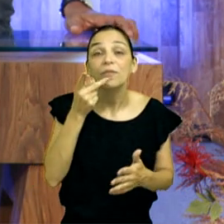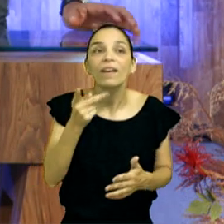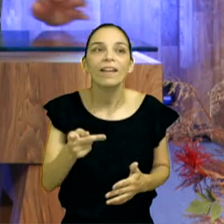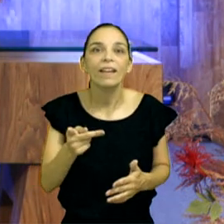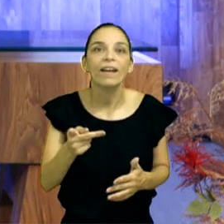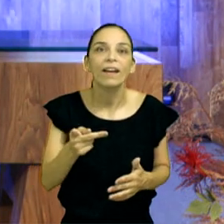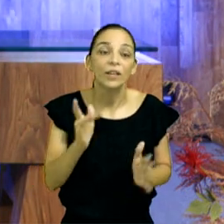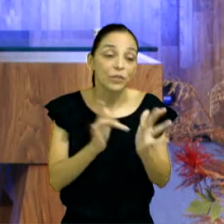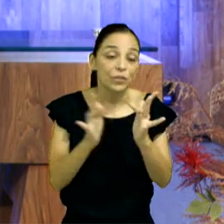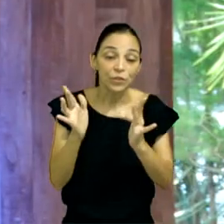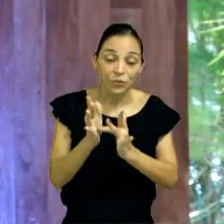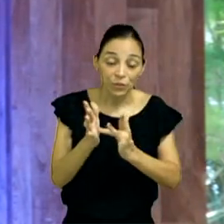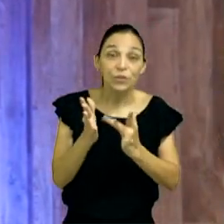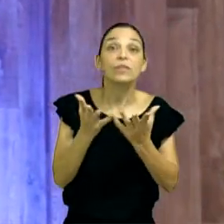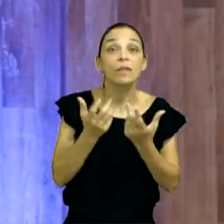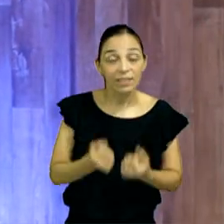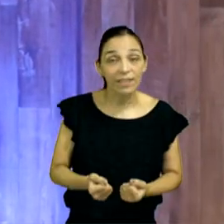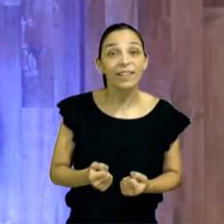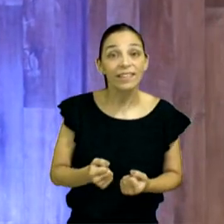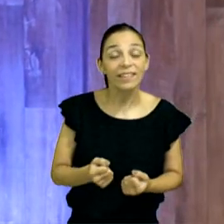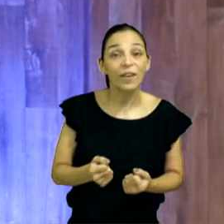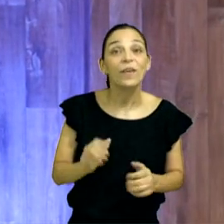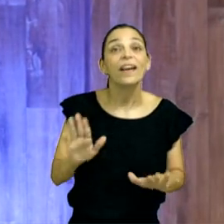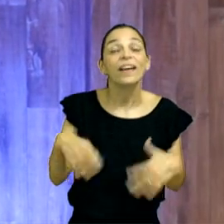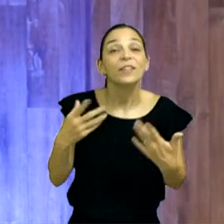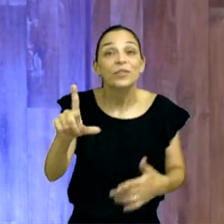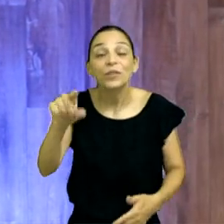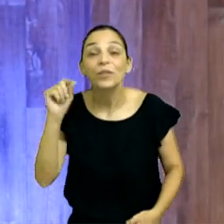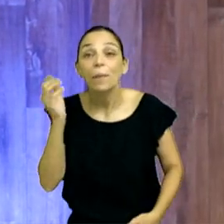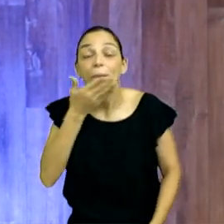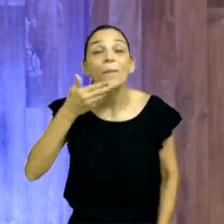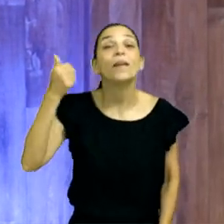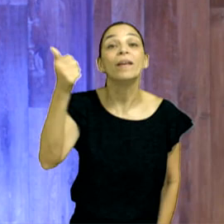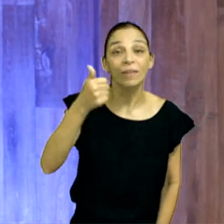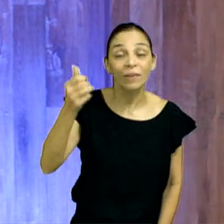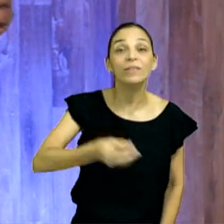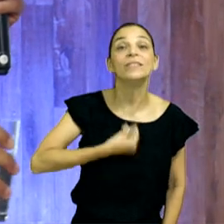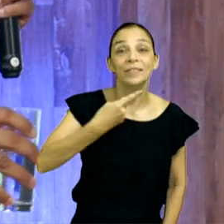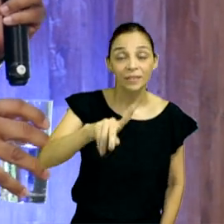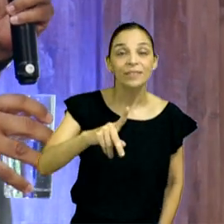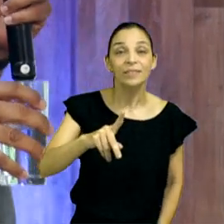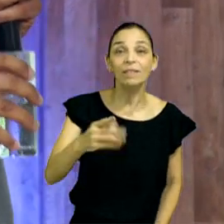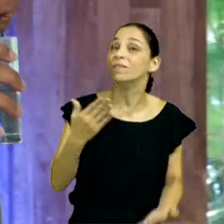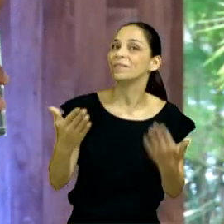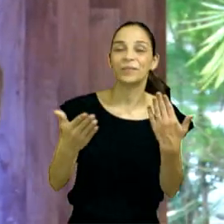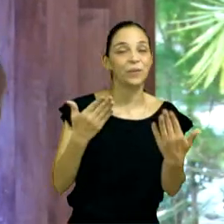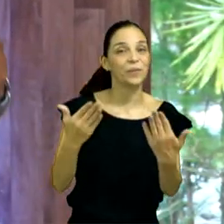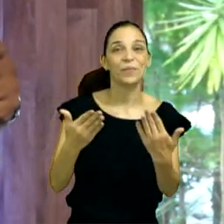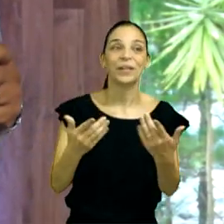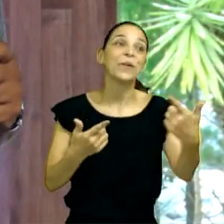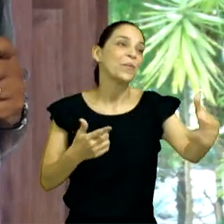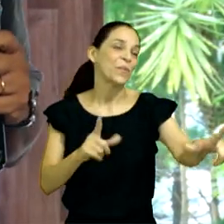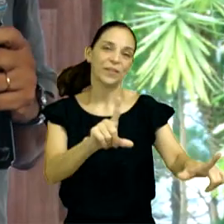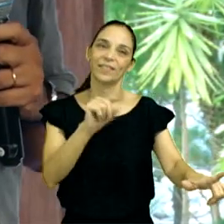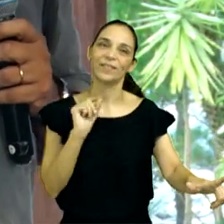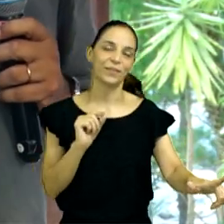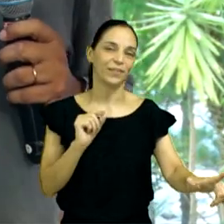de todas as escolhas. A melhor decisão que você tomou na sua vida sem comparação, pode ter certeza.